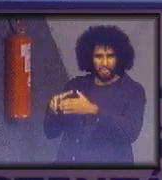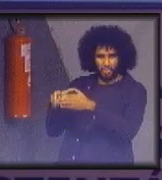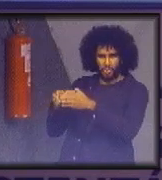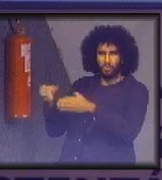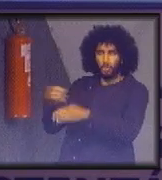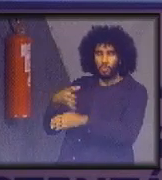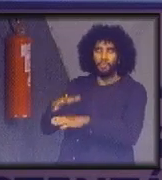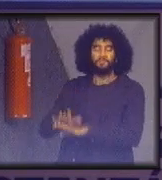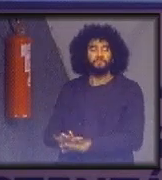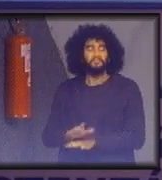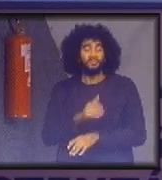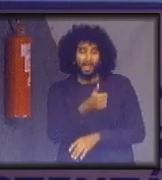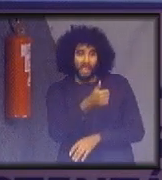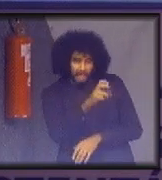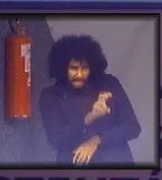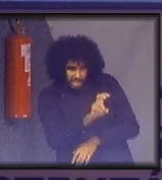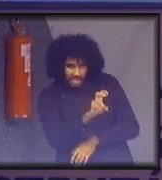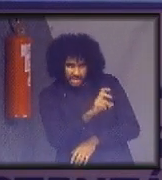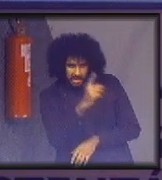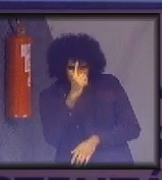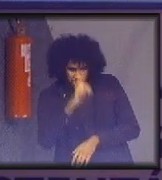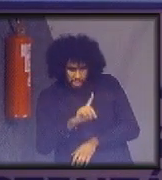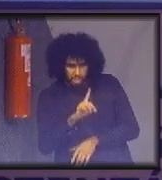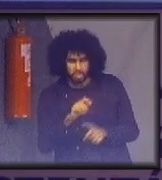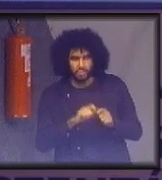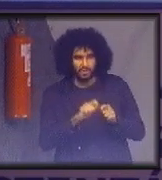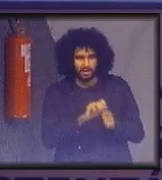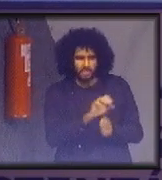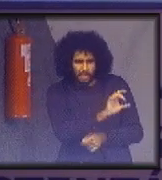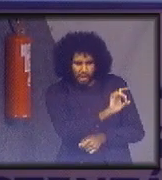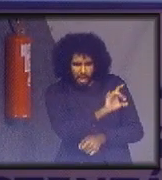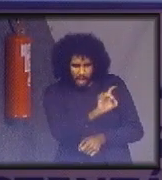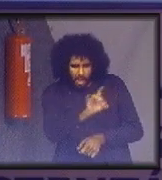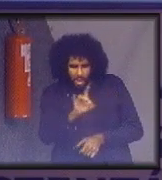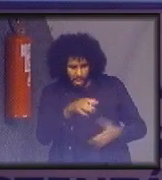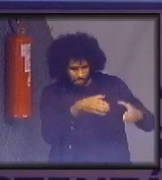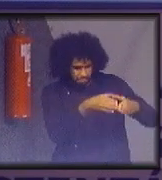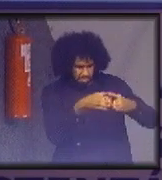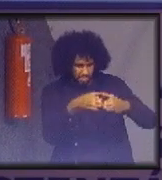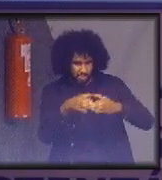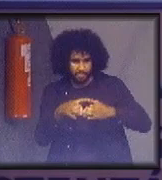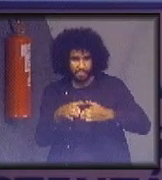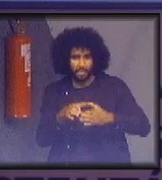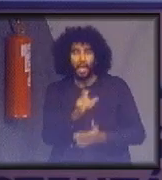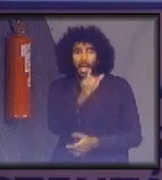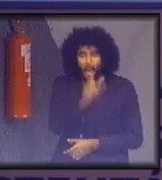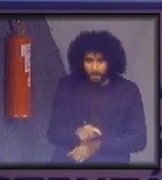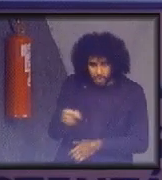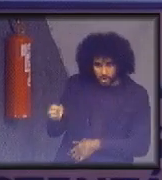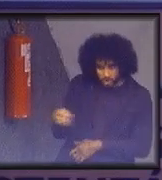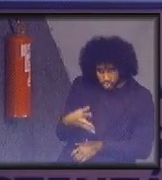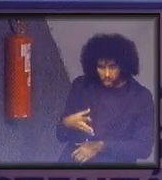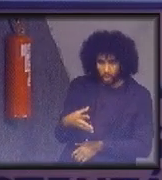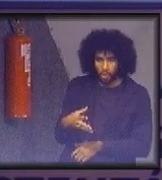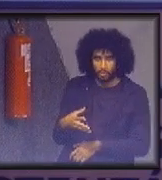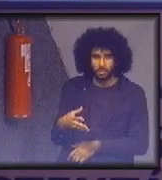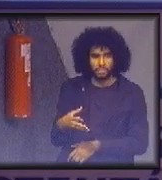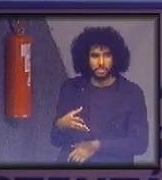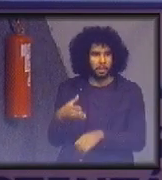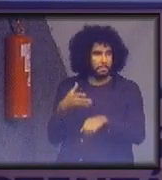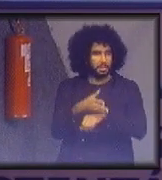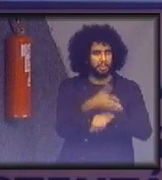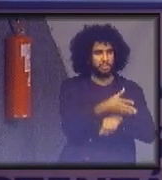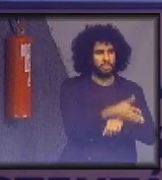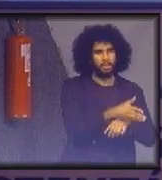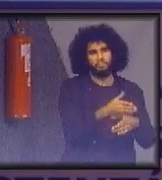Durante 15 dias, nós fazíamos isso em cada um dos departamentos. Esses calouros foram instados para a